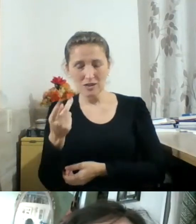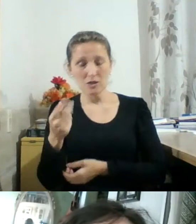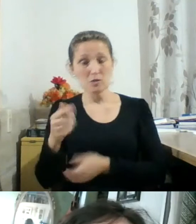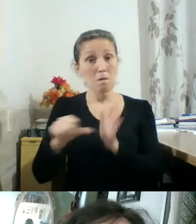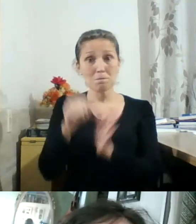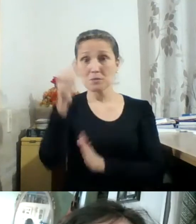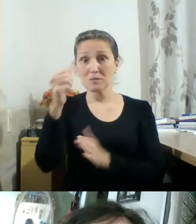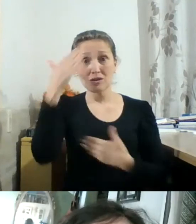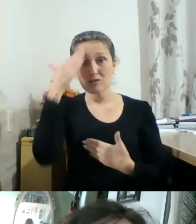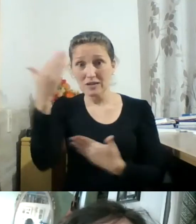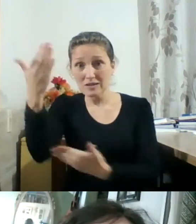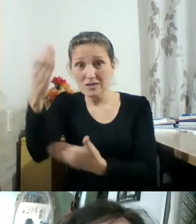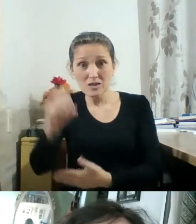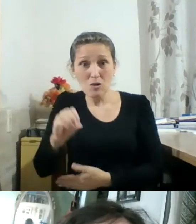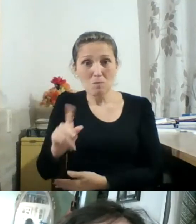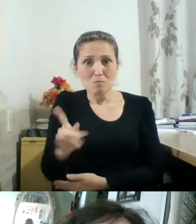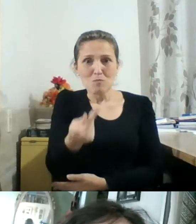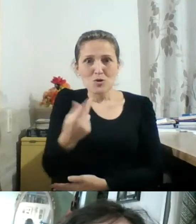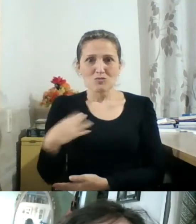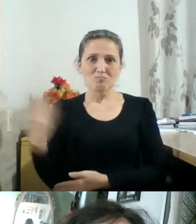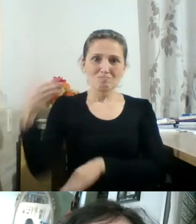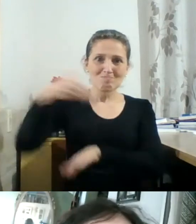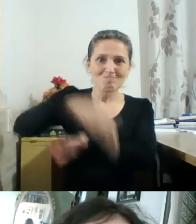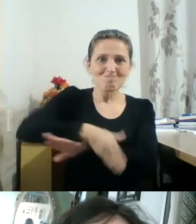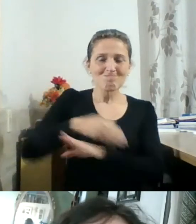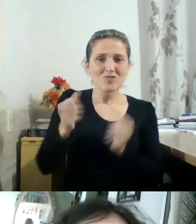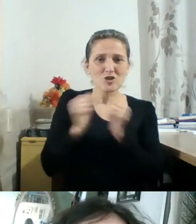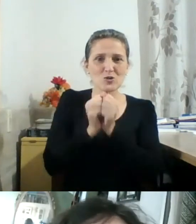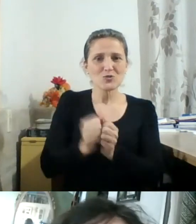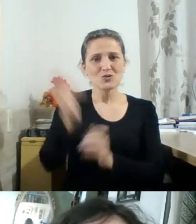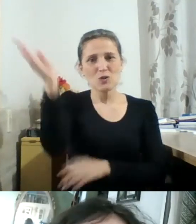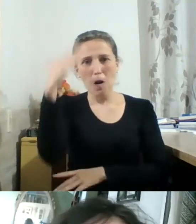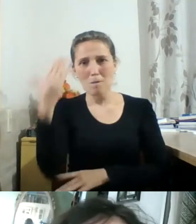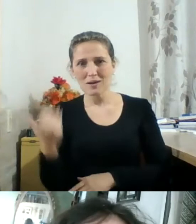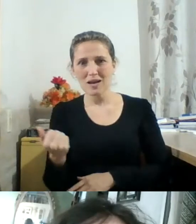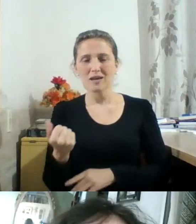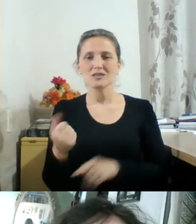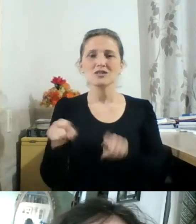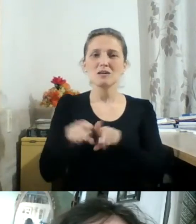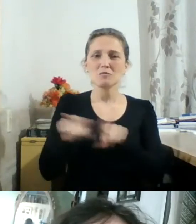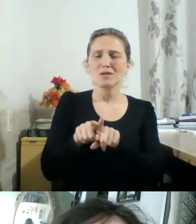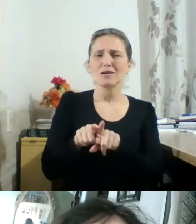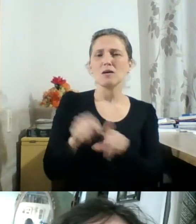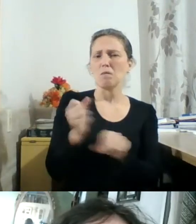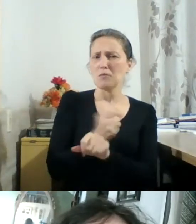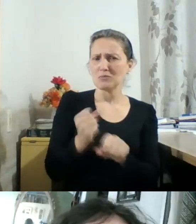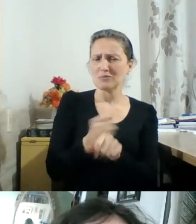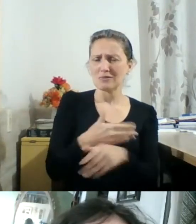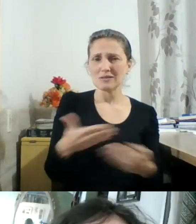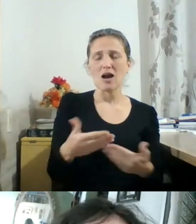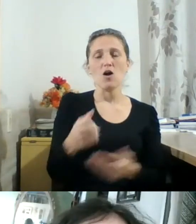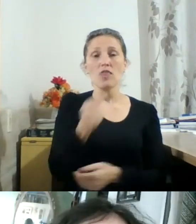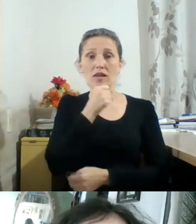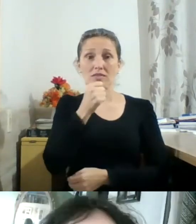oportunidade de participar dessa homenagem, de participar da produção, da entrevista que o Boris deu para a